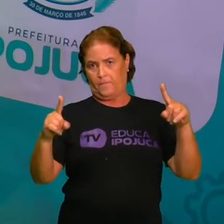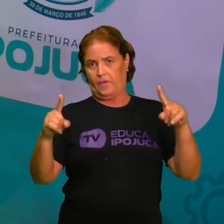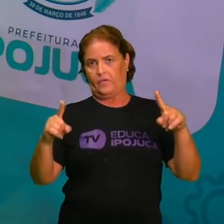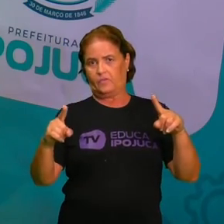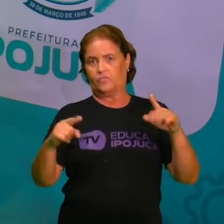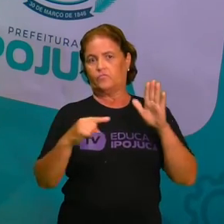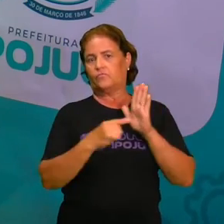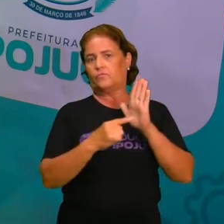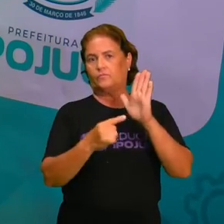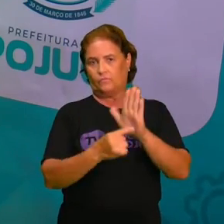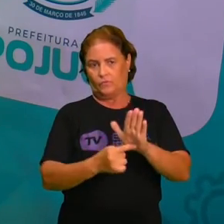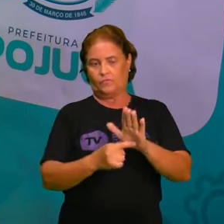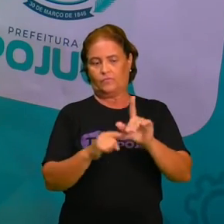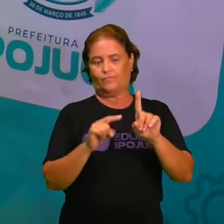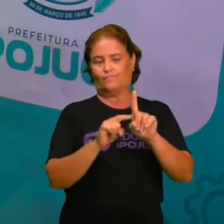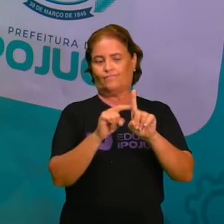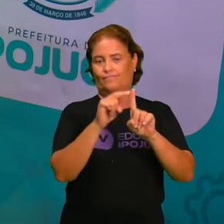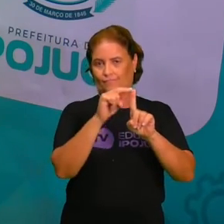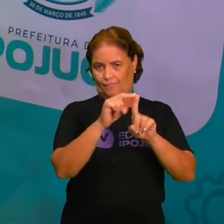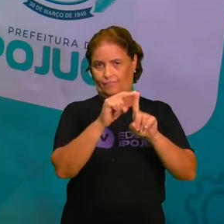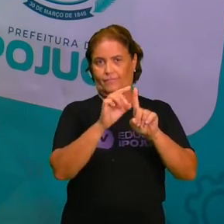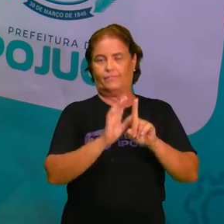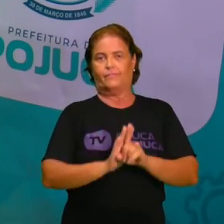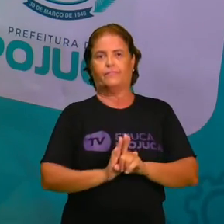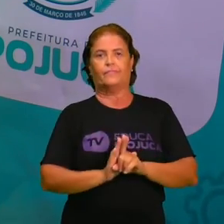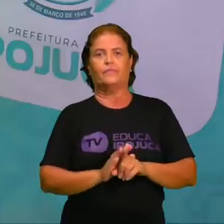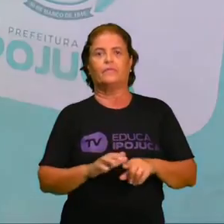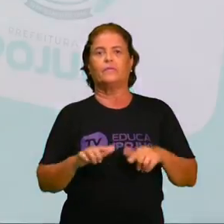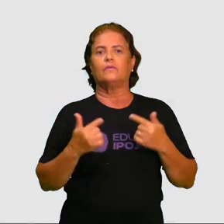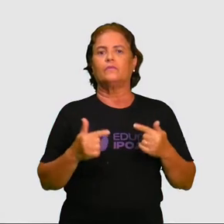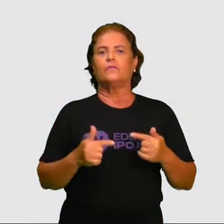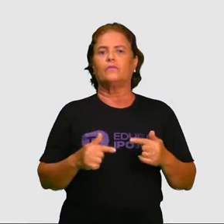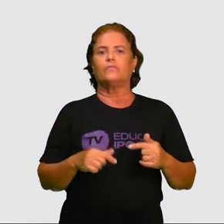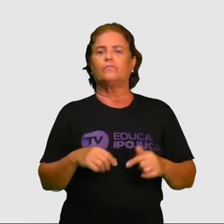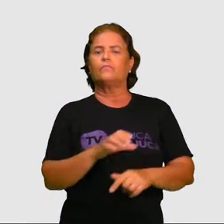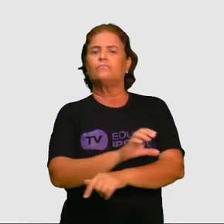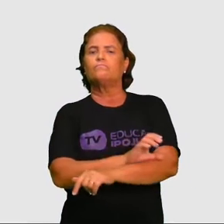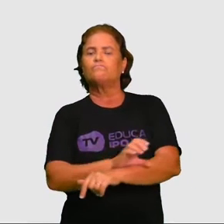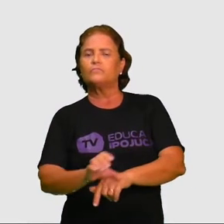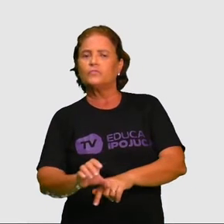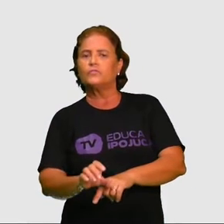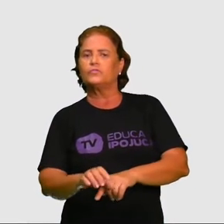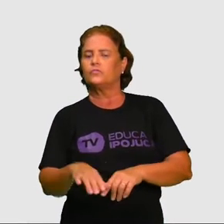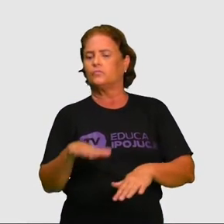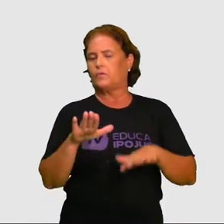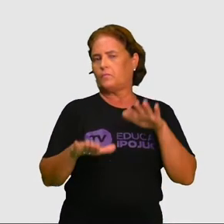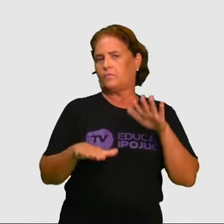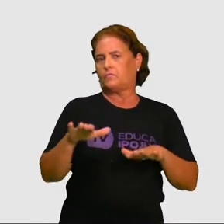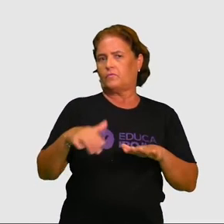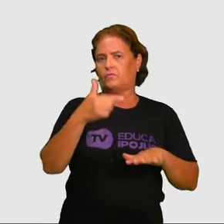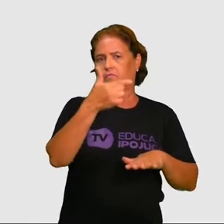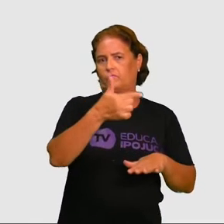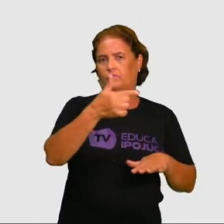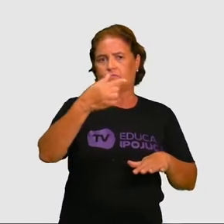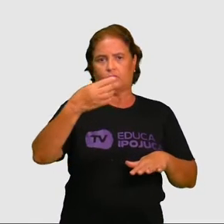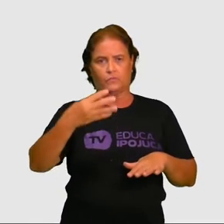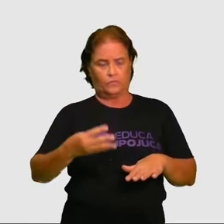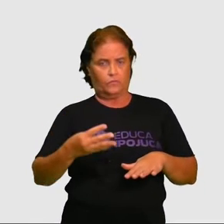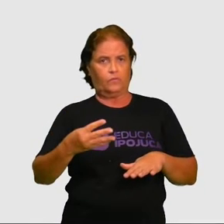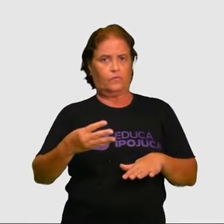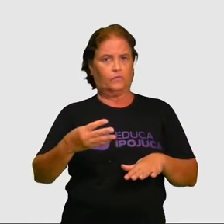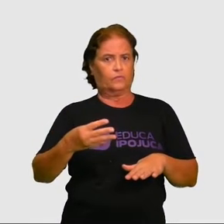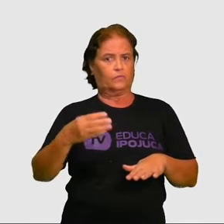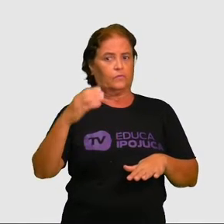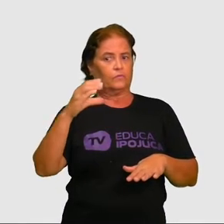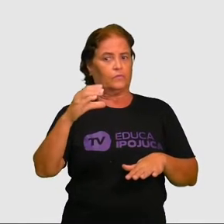nos registros, é isso? Então, a gente costuma dizer, em média, de 24 graus centígrados, sendo sua